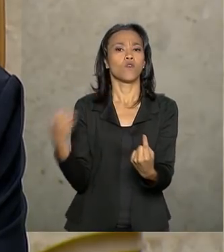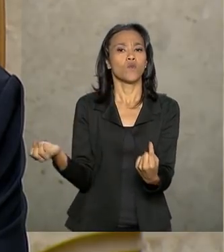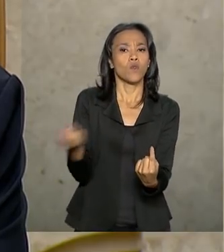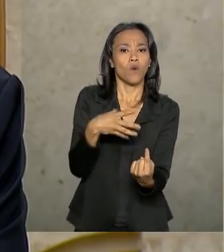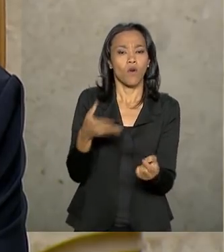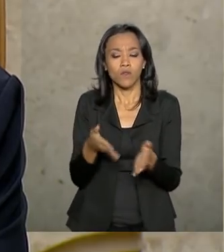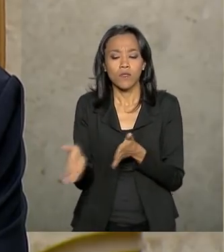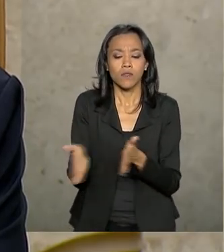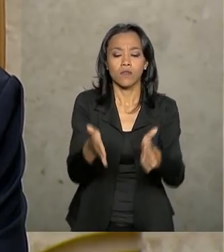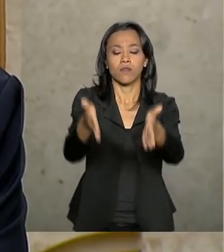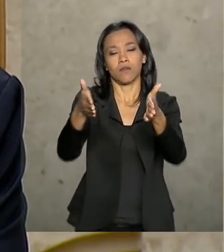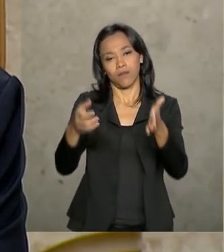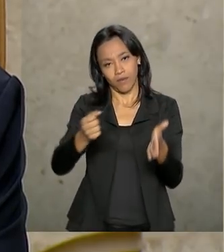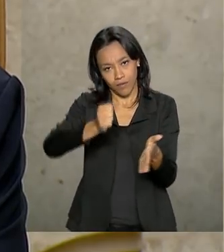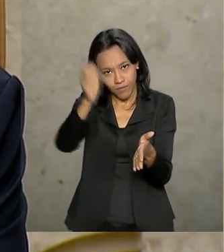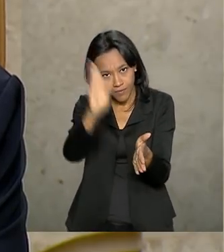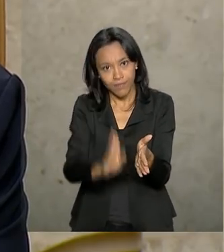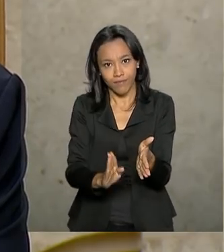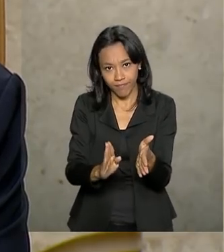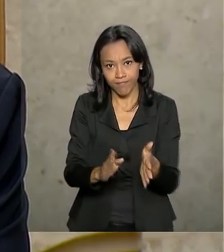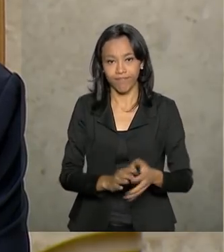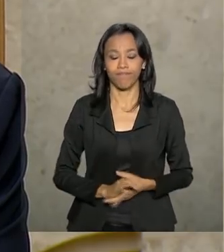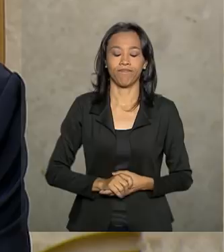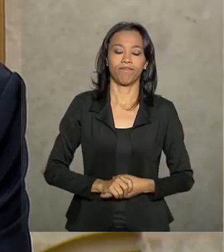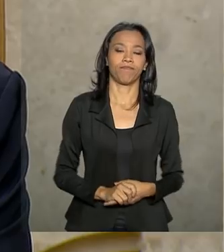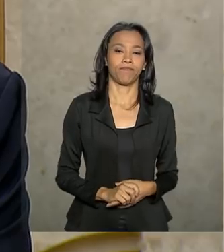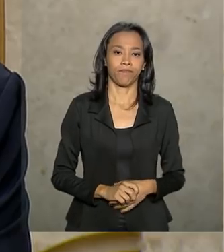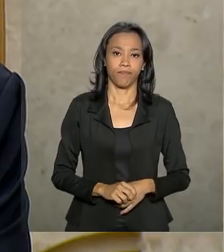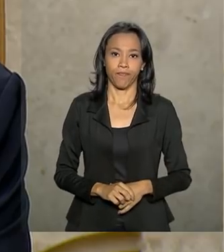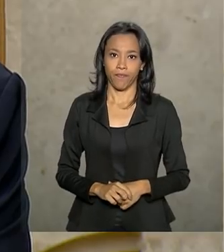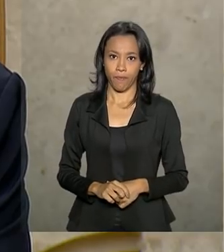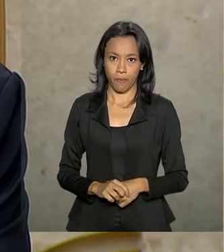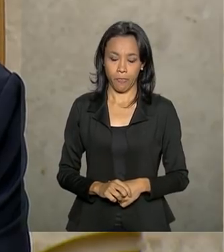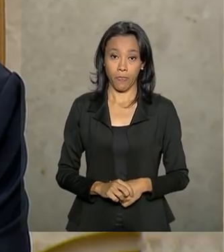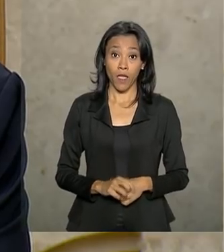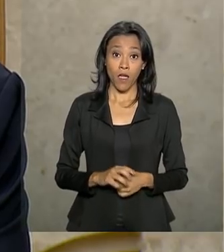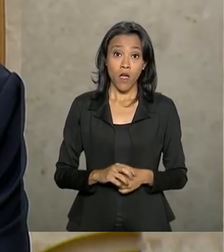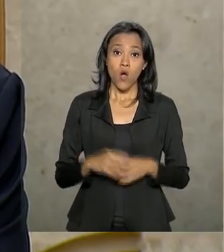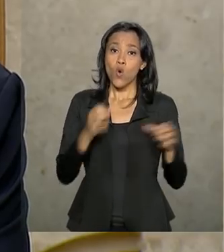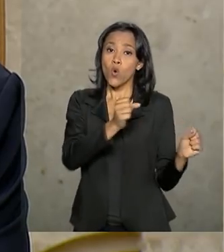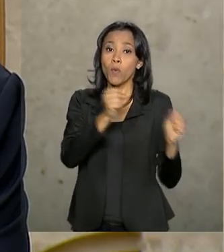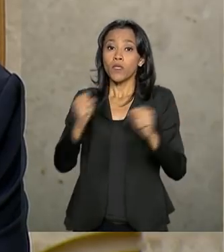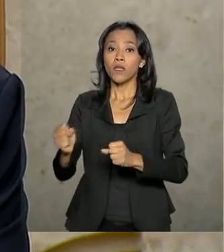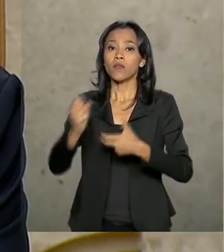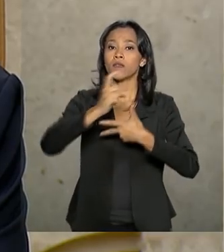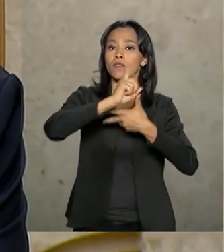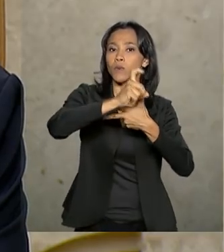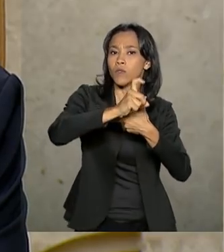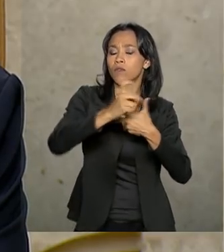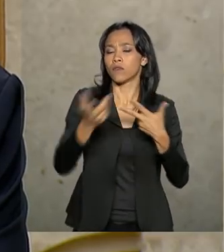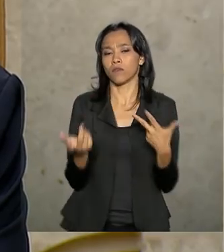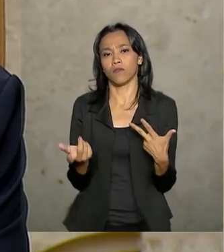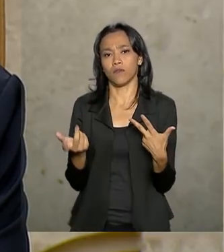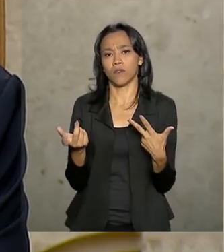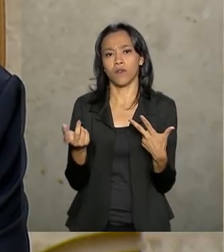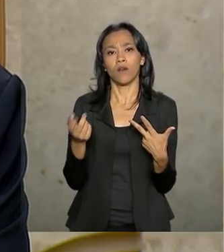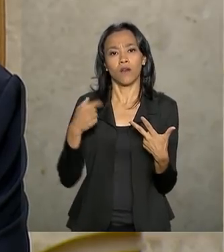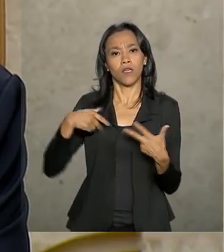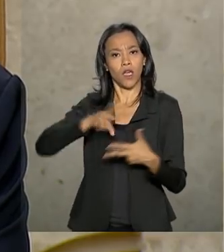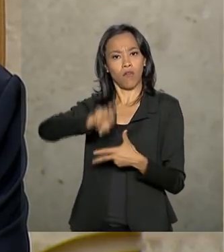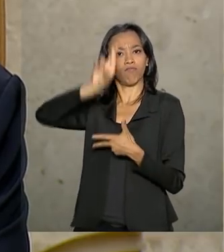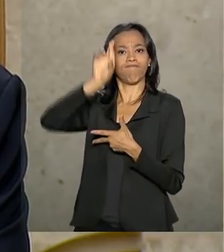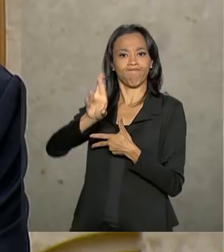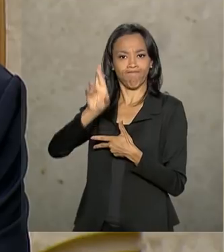caminhos para o nosso Brasil O poder executivo Por meio do presidente,